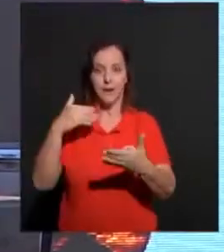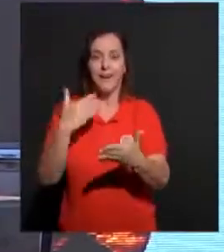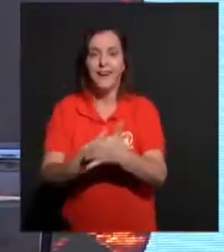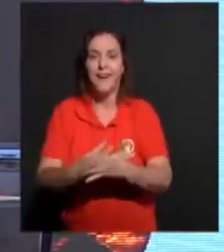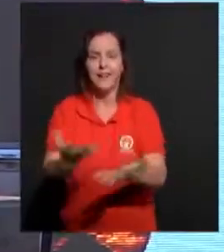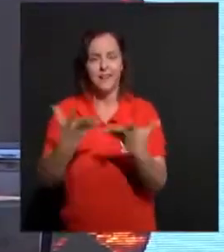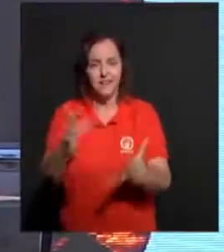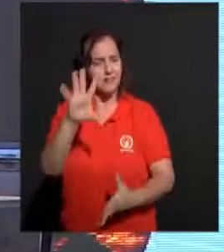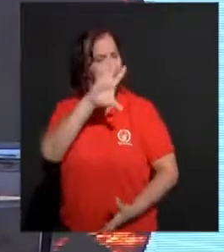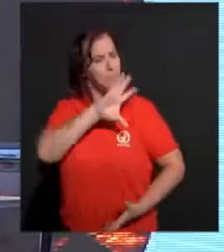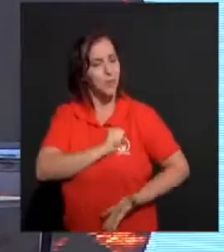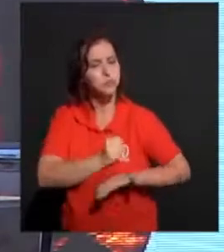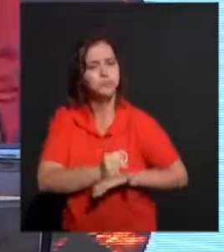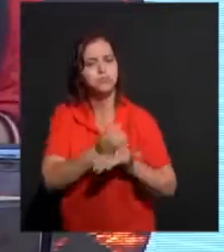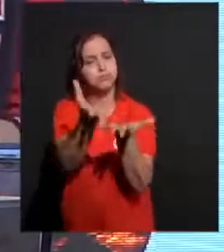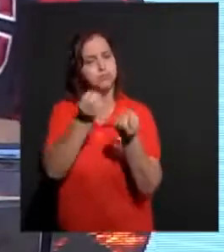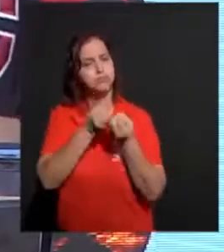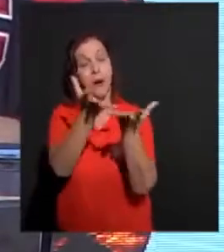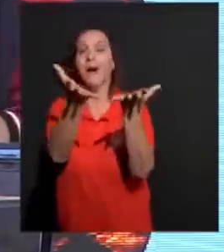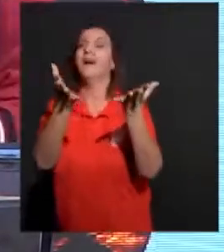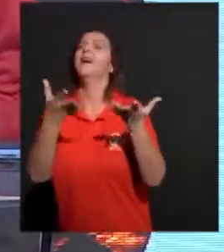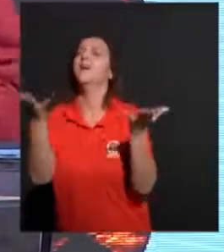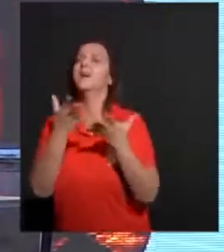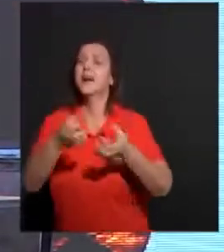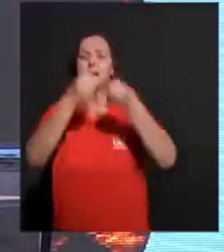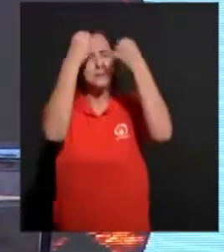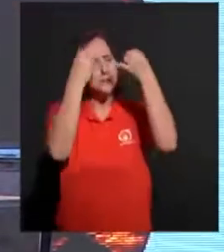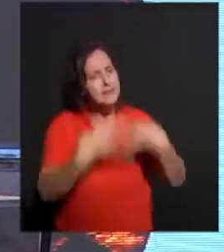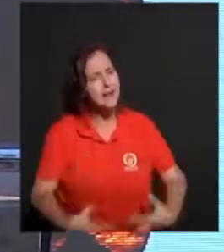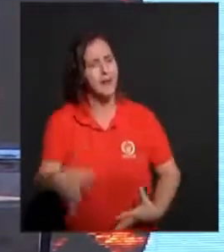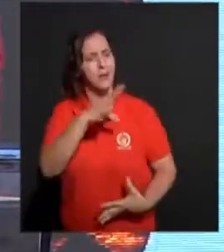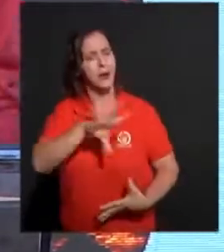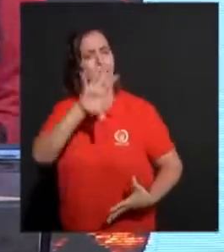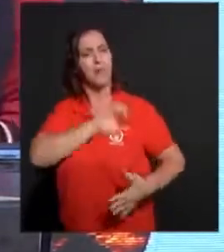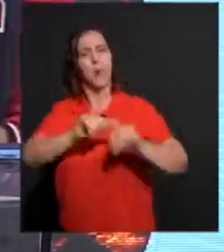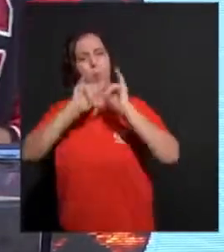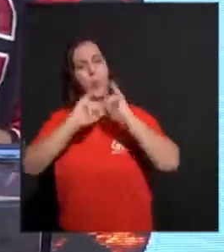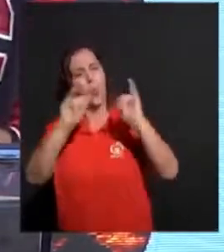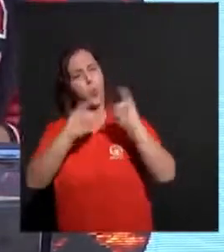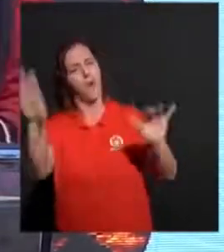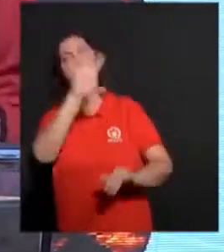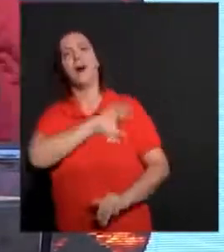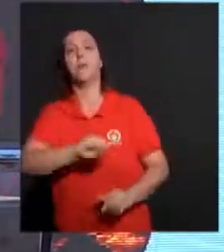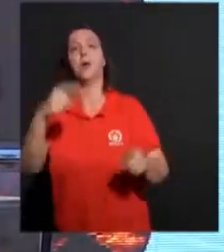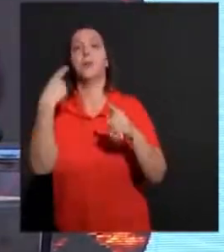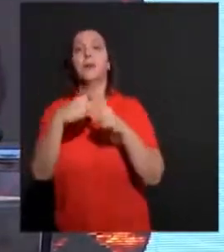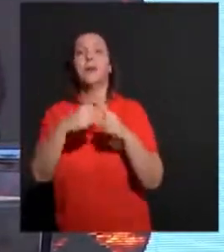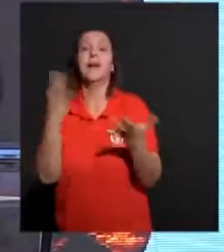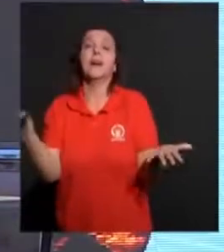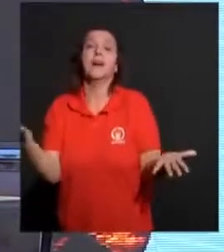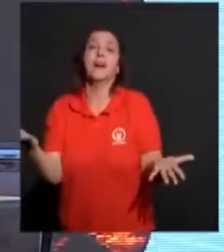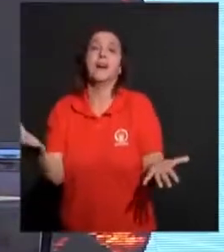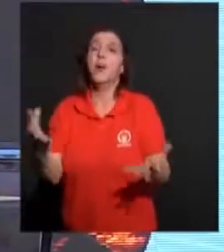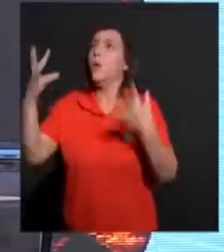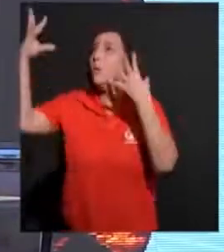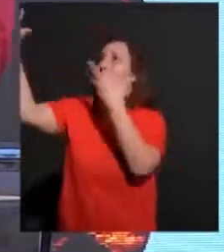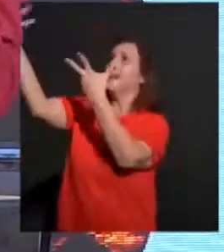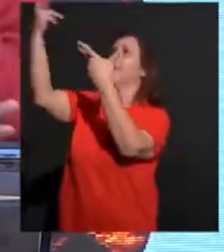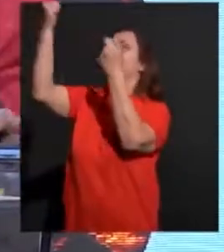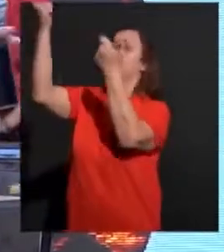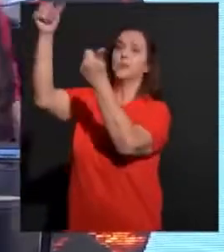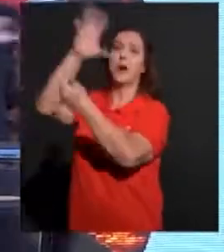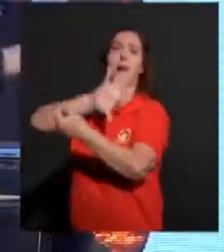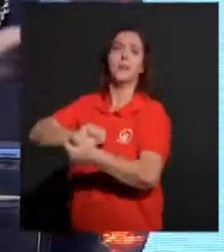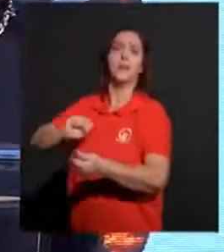amor. Eu quero demonstrar esse amor. Eu quero falar desse amor. Eu quero anunciar desse amor. Porque quando o que é perfeito. Virá